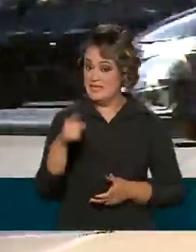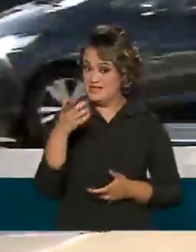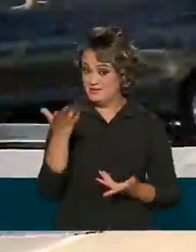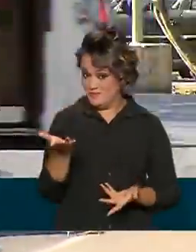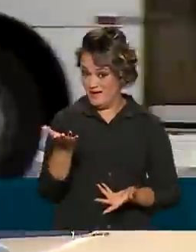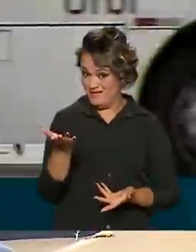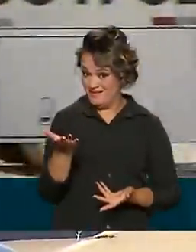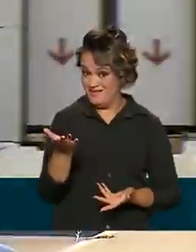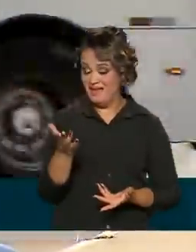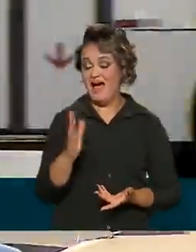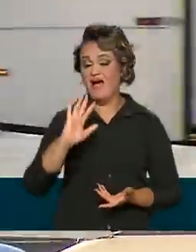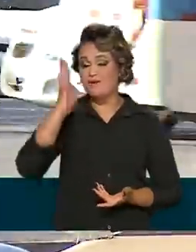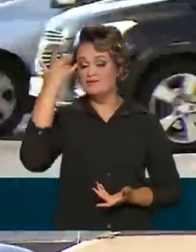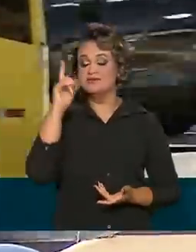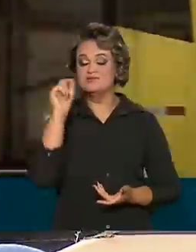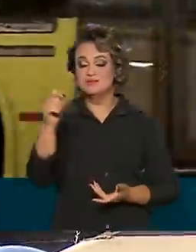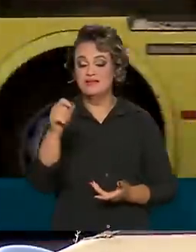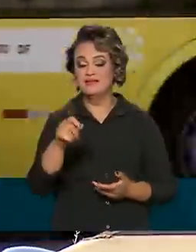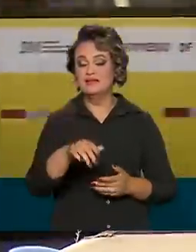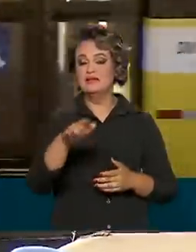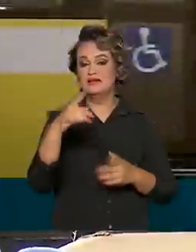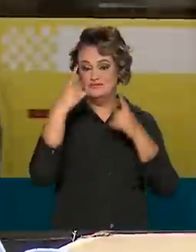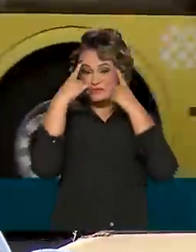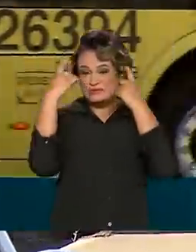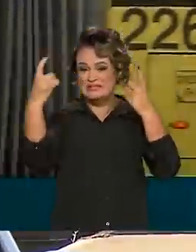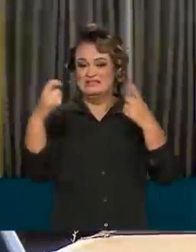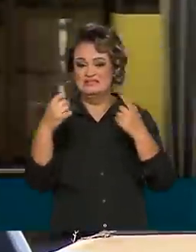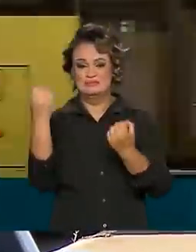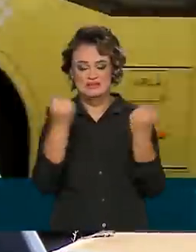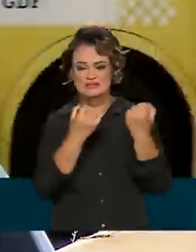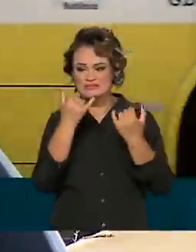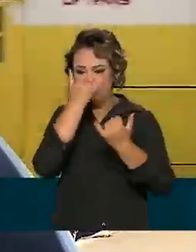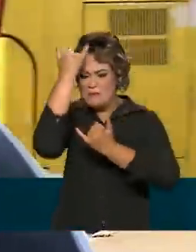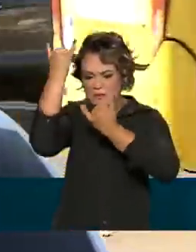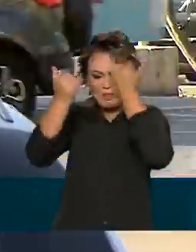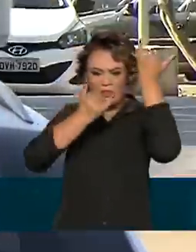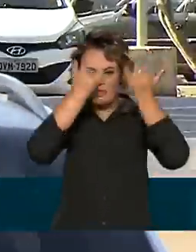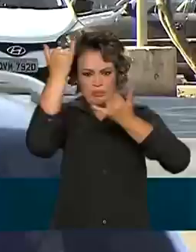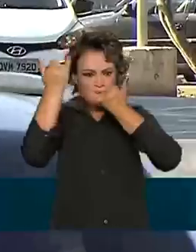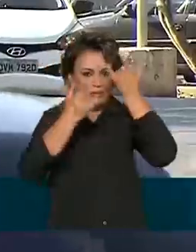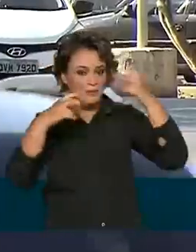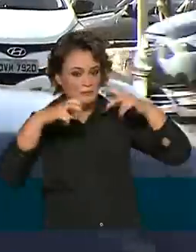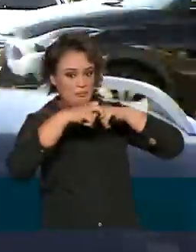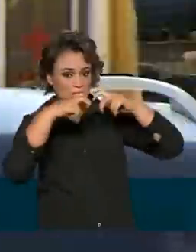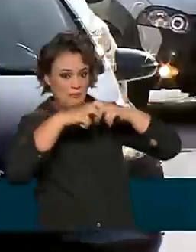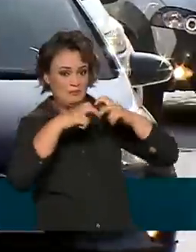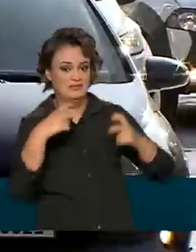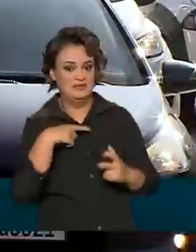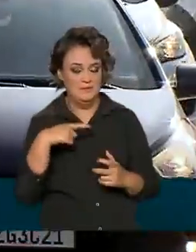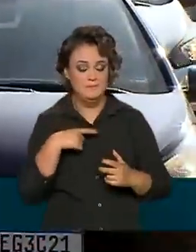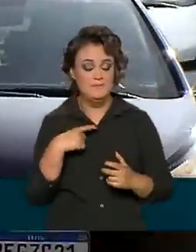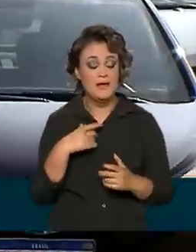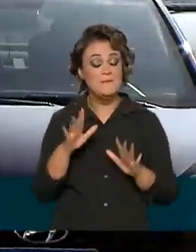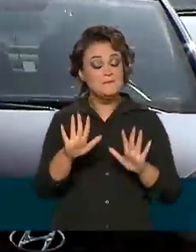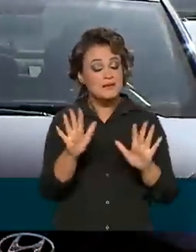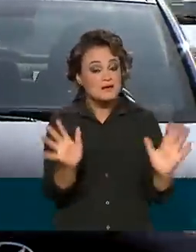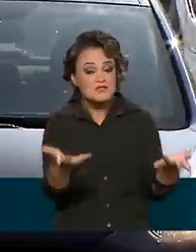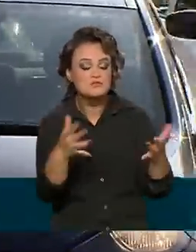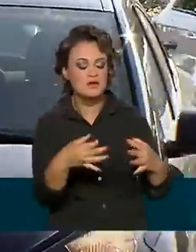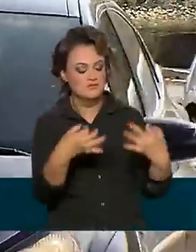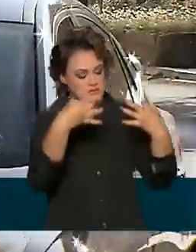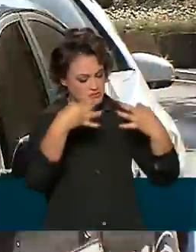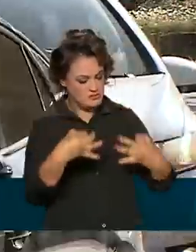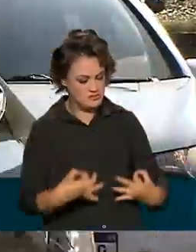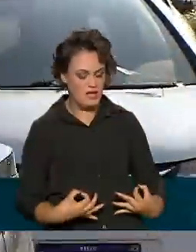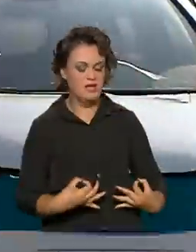como esse faz com que o trânsito se torne violento e com alto índice de acidentes. Para estimular os motoristas